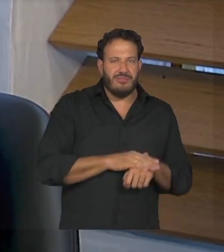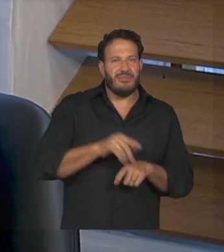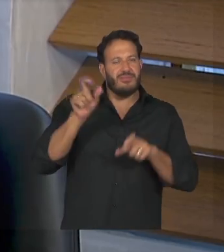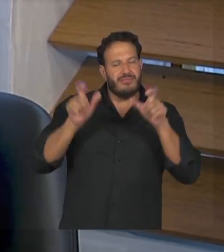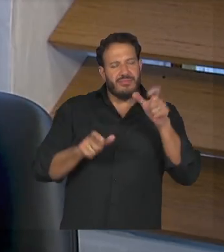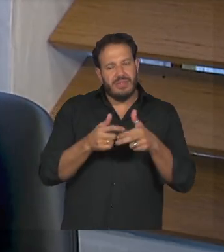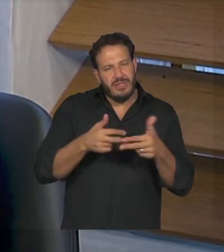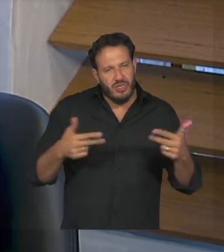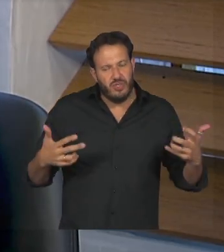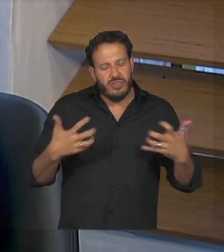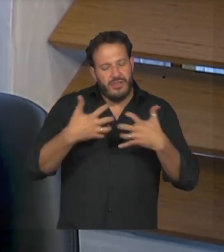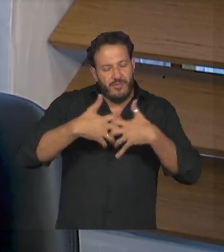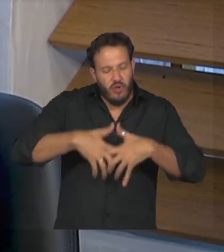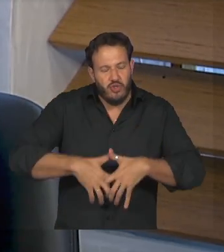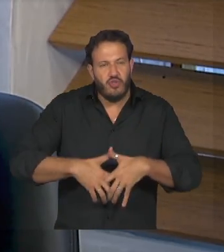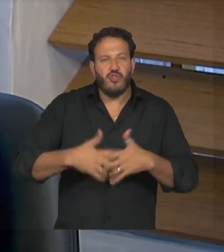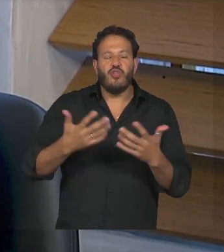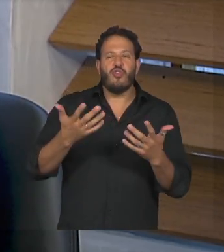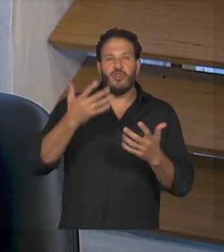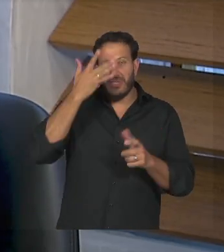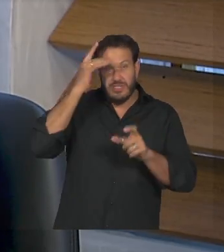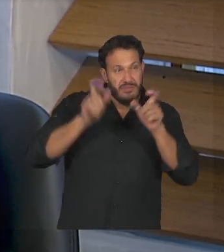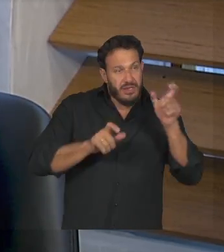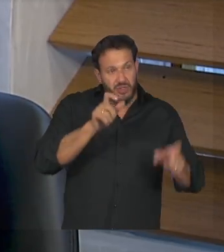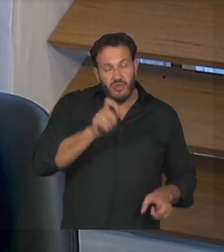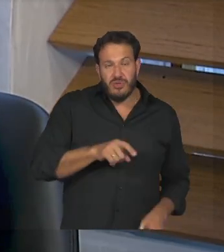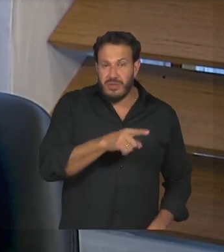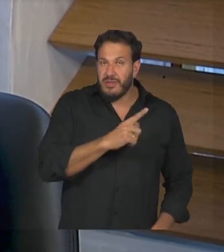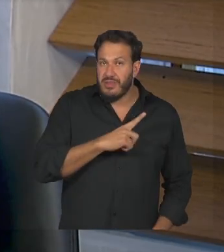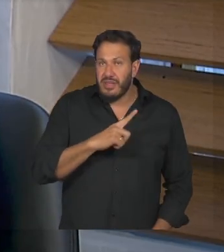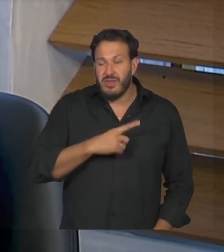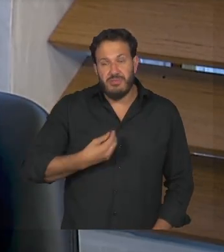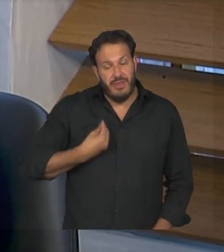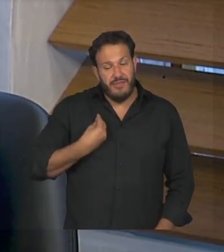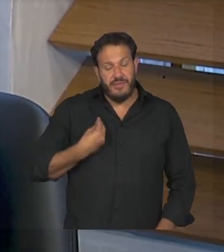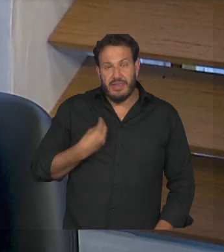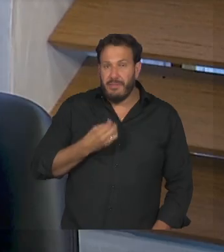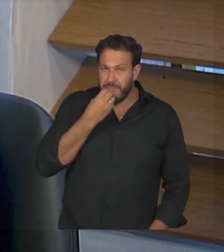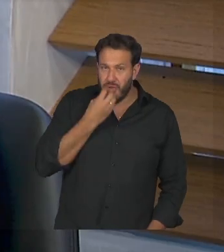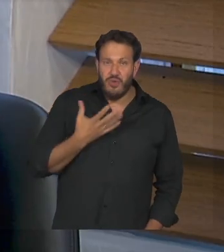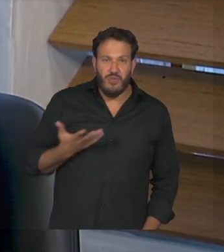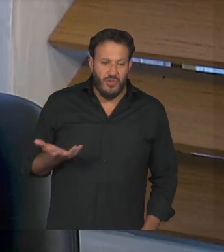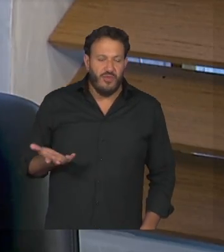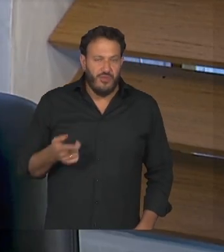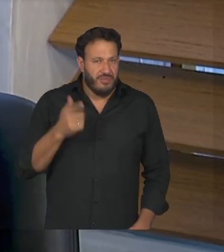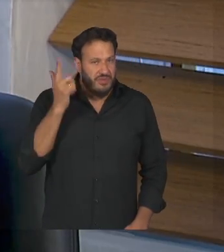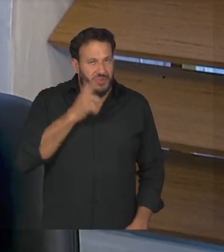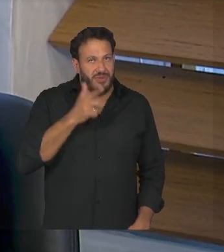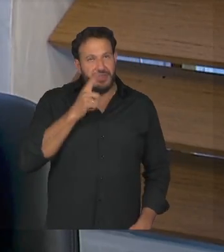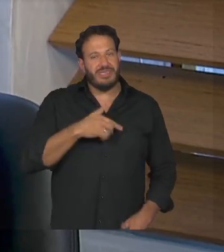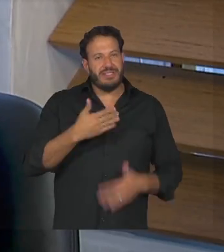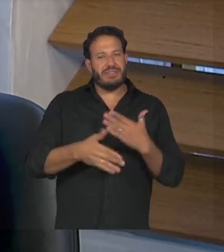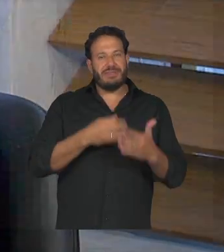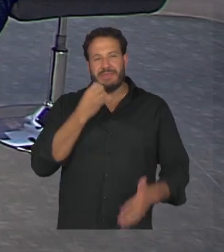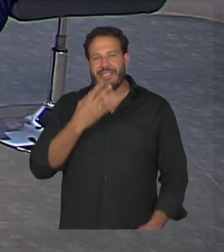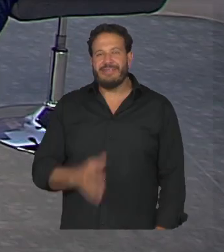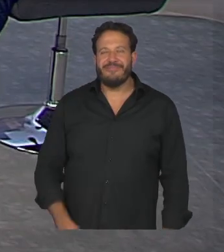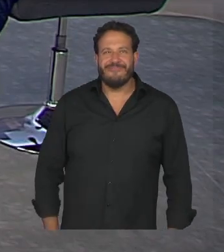que as pessoas tenham é uma vida uma vida boa né uma vida adequada